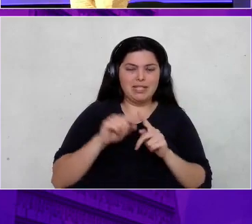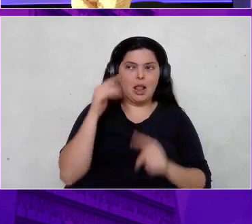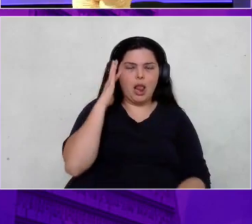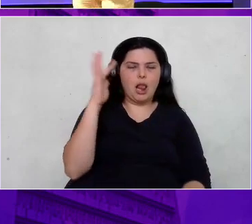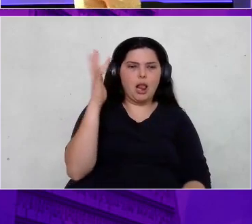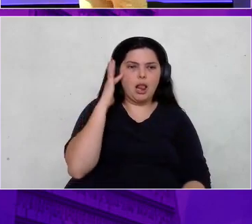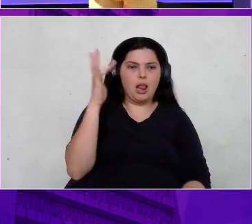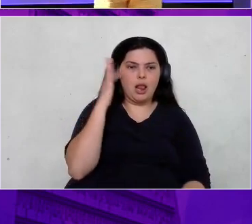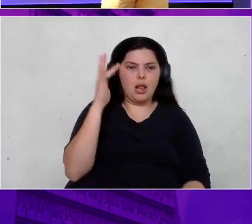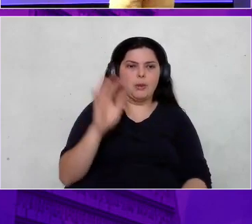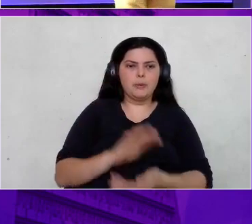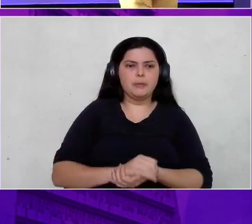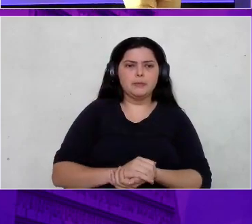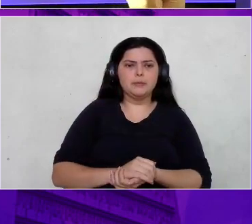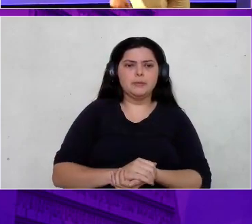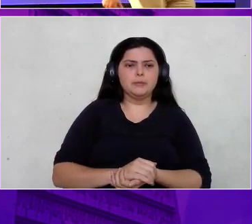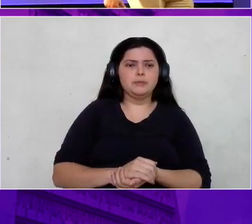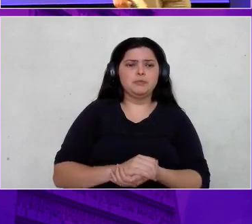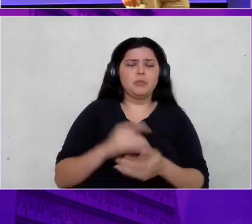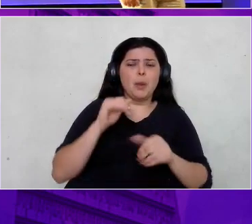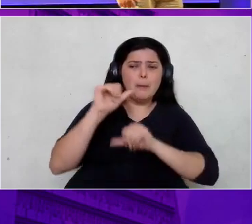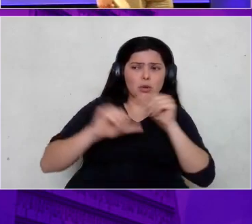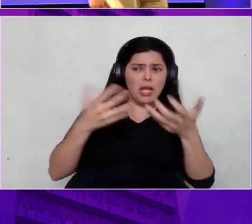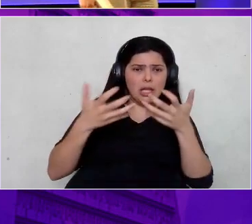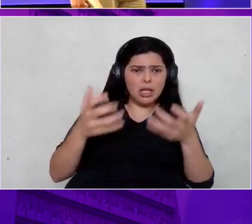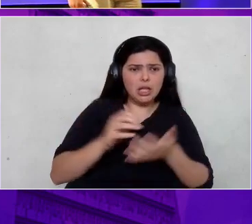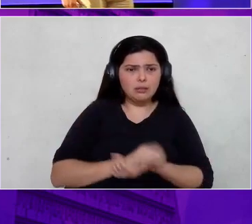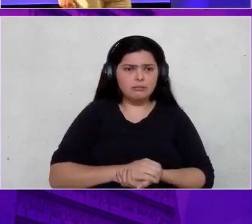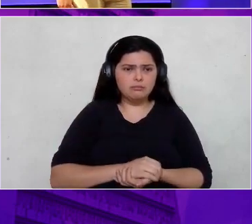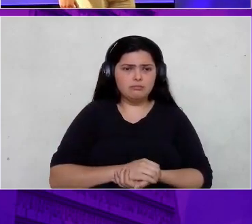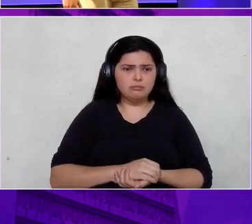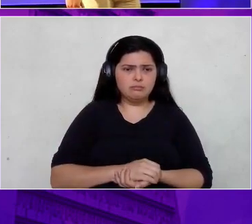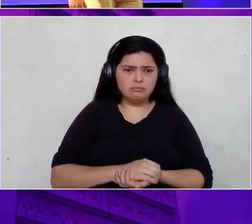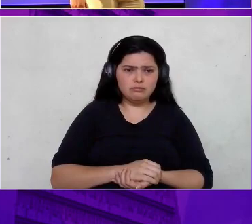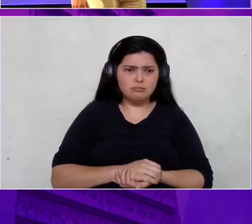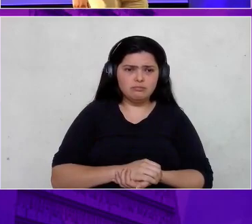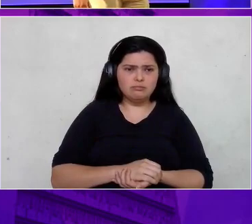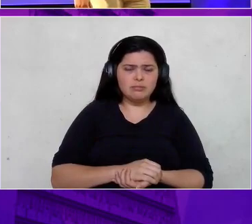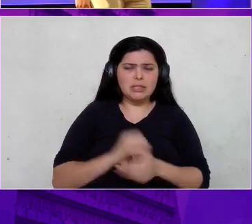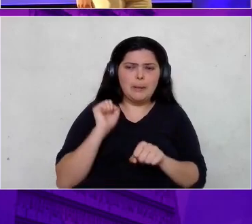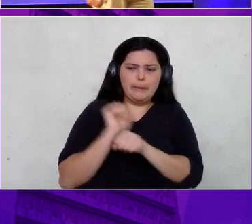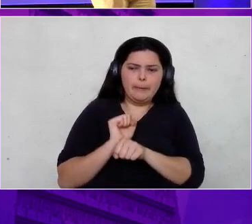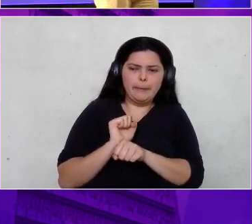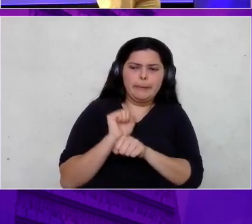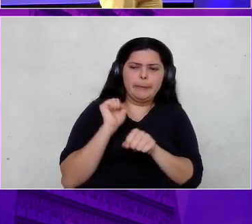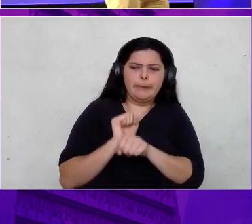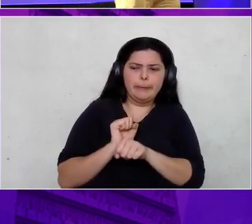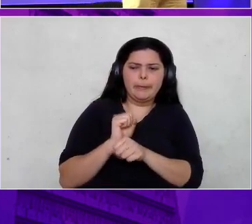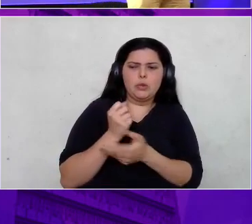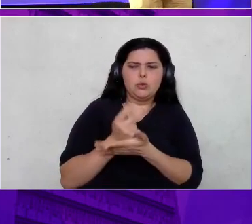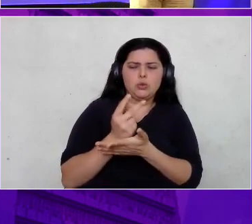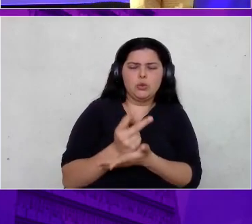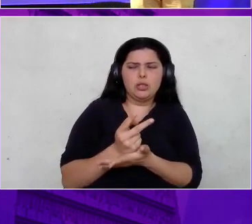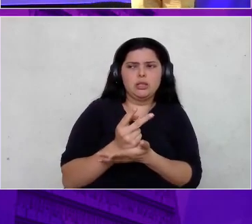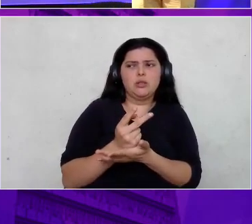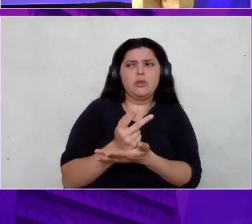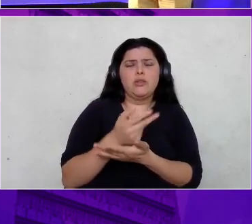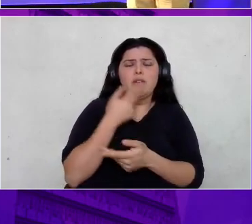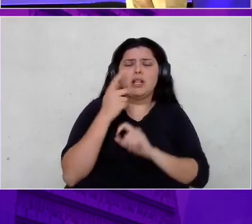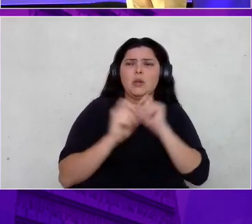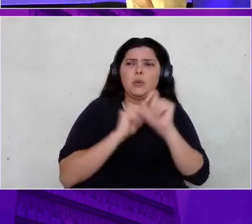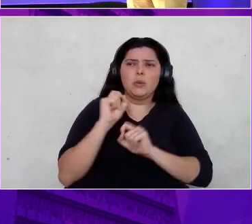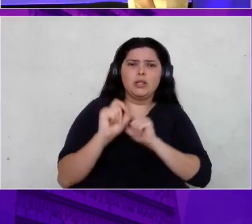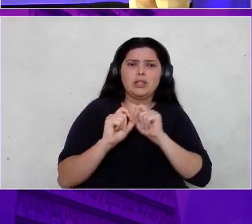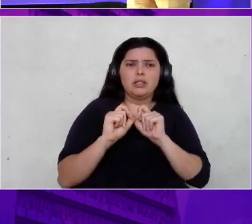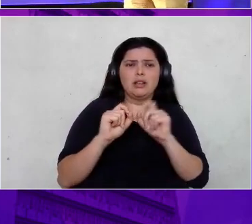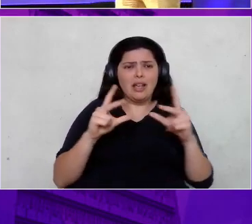Eu queria mudar. Eu queria mesmo. Mas não saía do lugar. E no momento eu falei, cara, deixa eu entender um